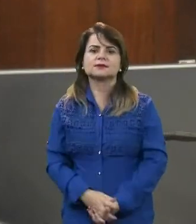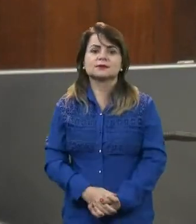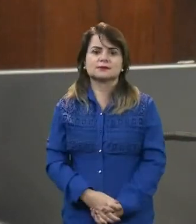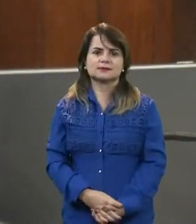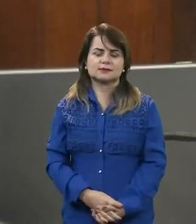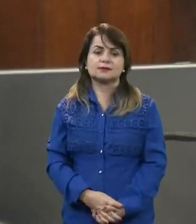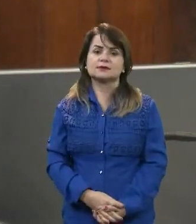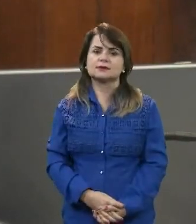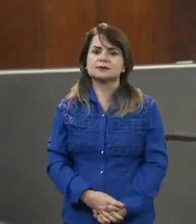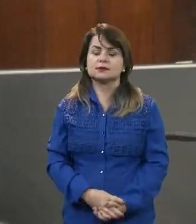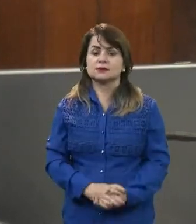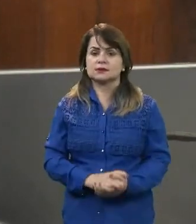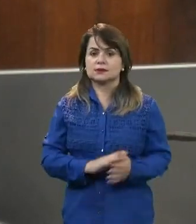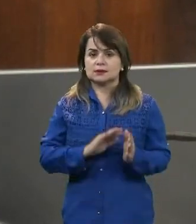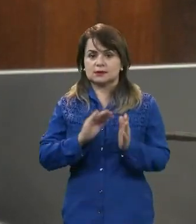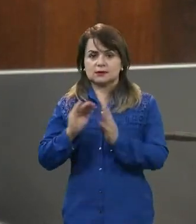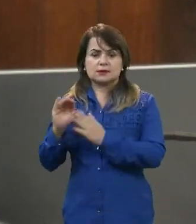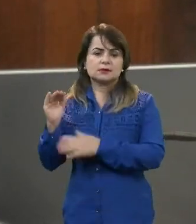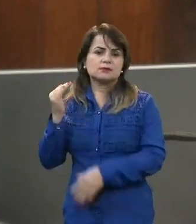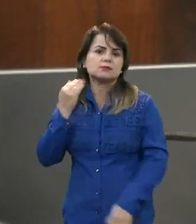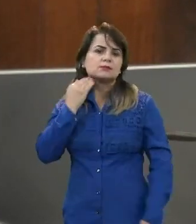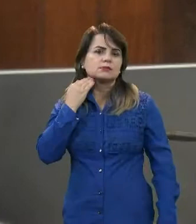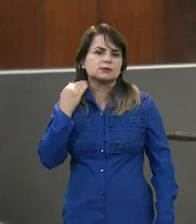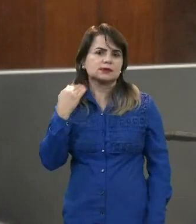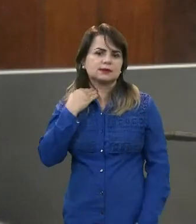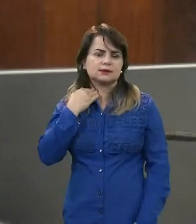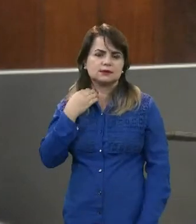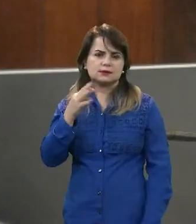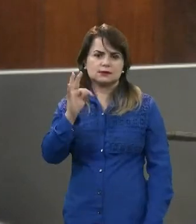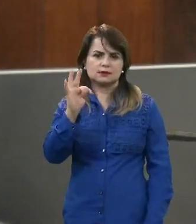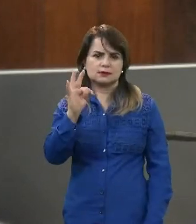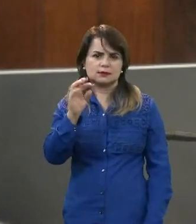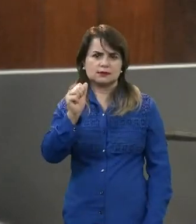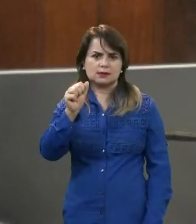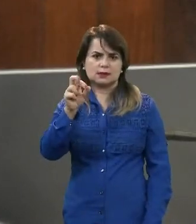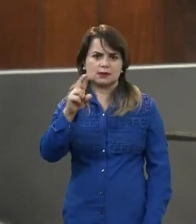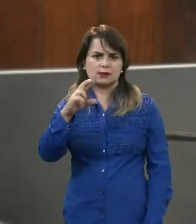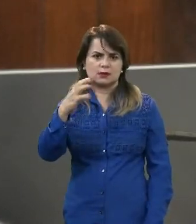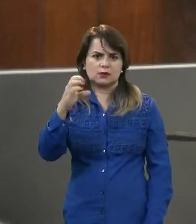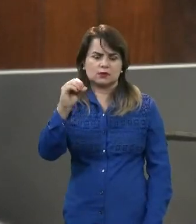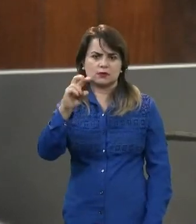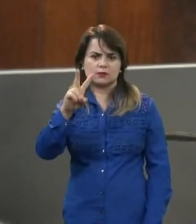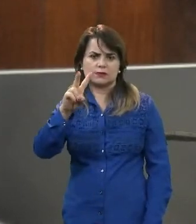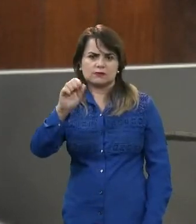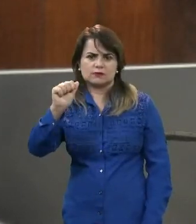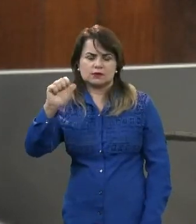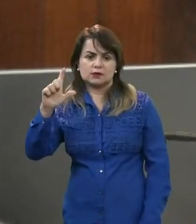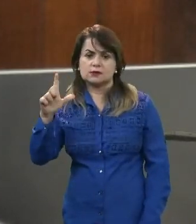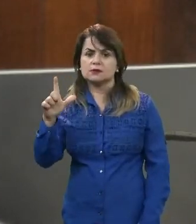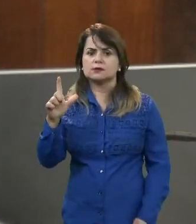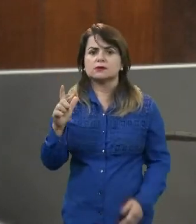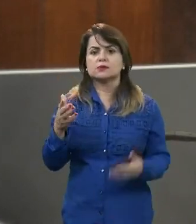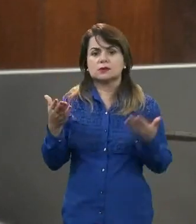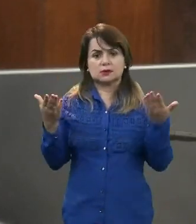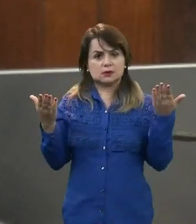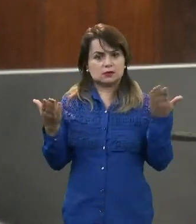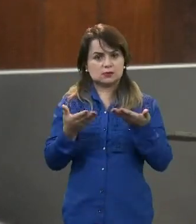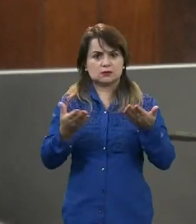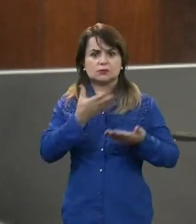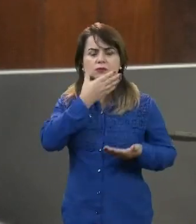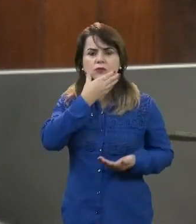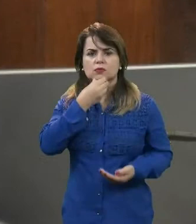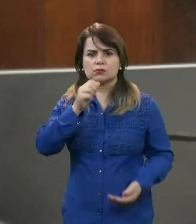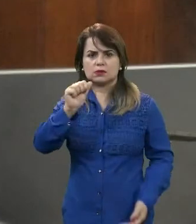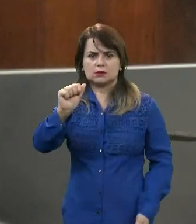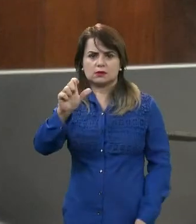Do Banco Daicoval, queria passar a palavra para o Alexandre Moreno,